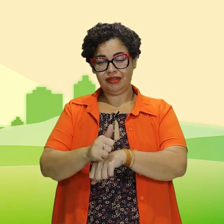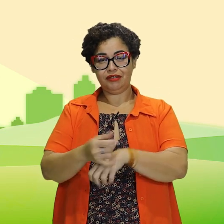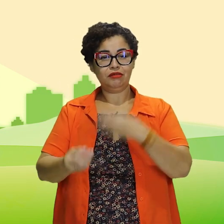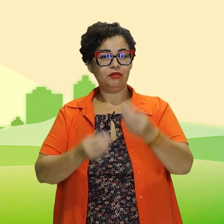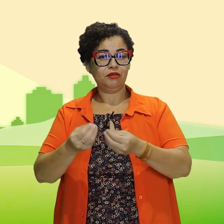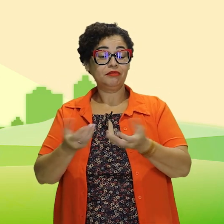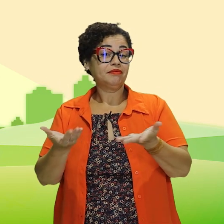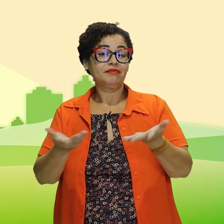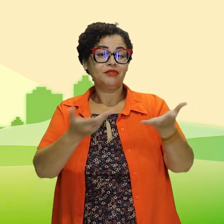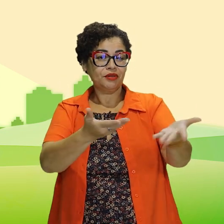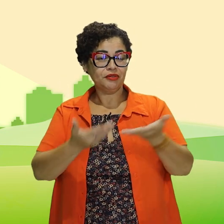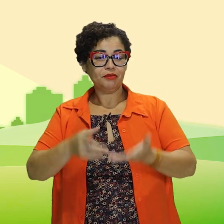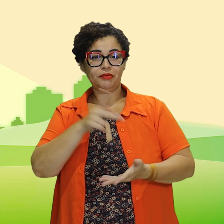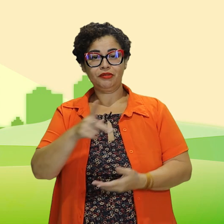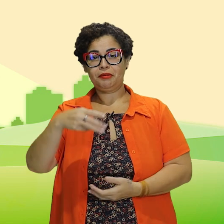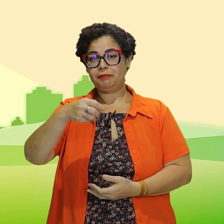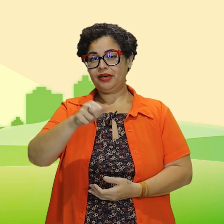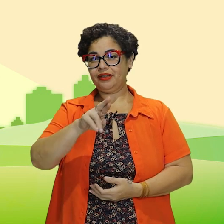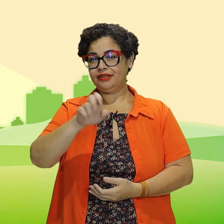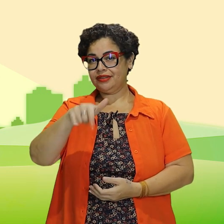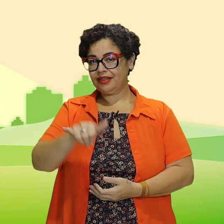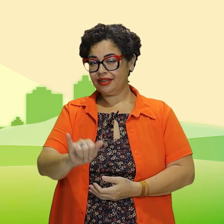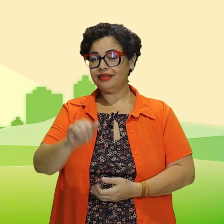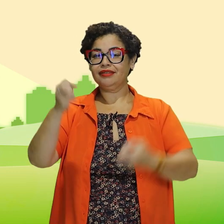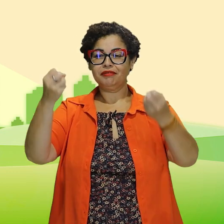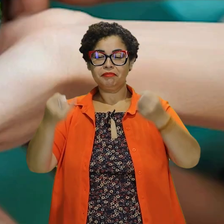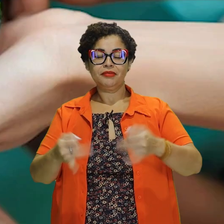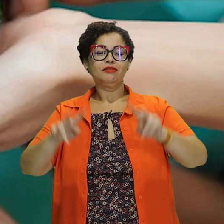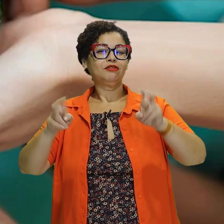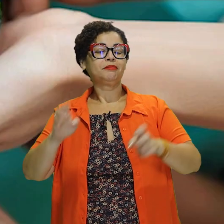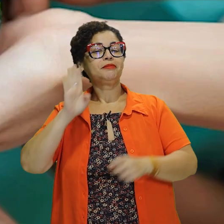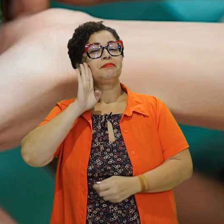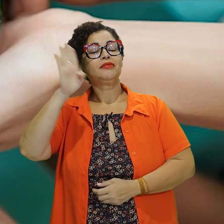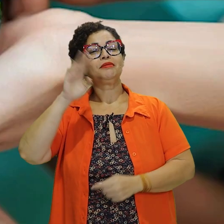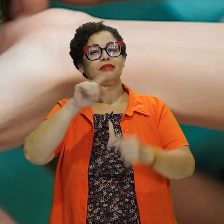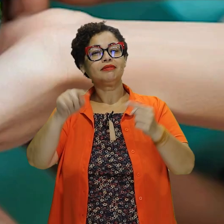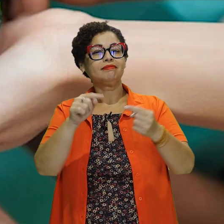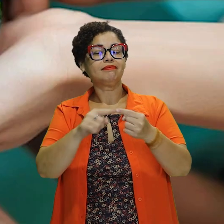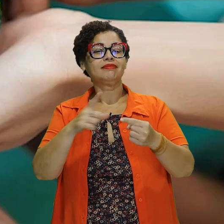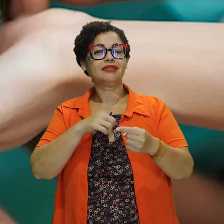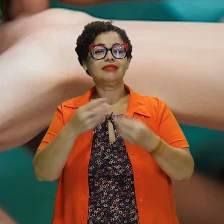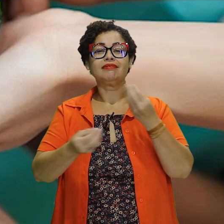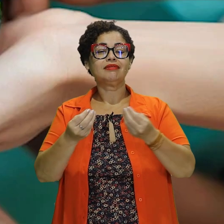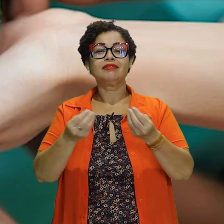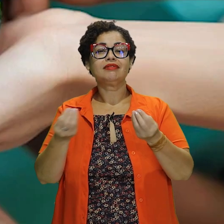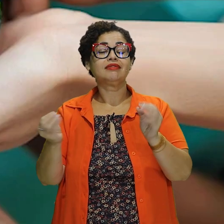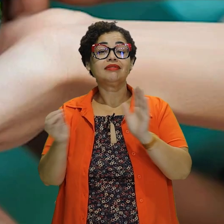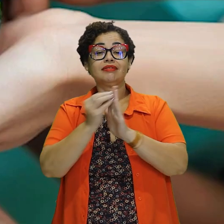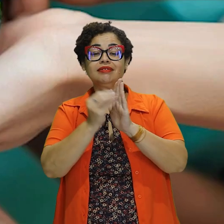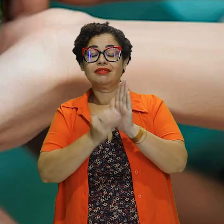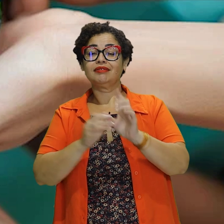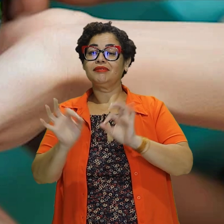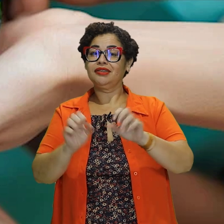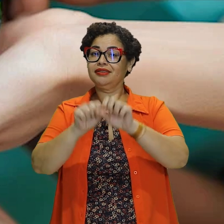estratégias, convidamos a professora Marisley para falar sobre os principais obstáculos na